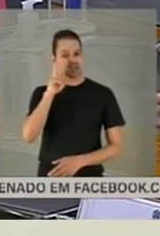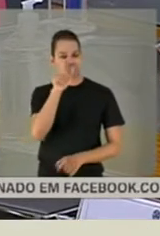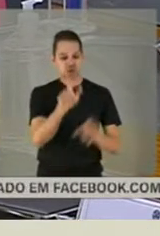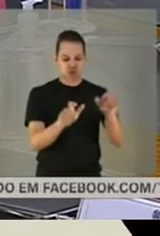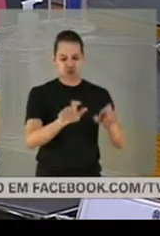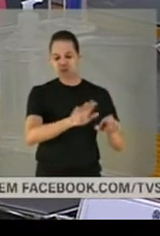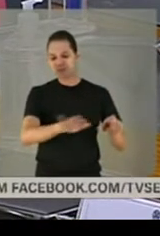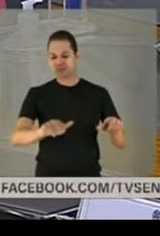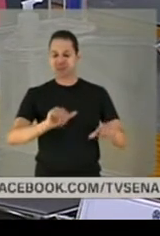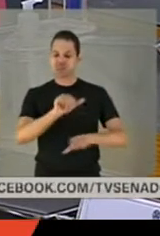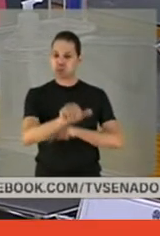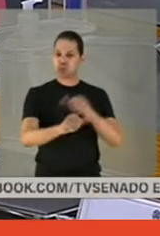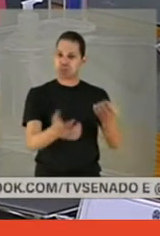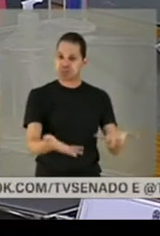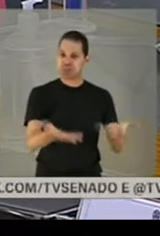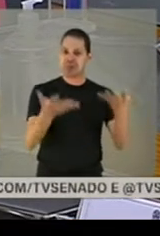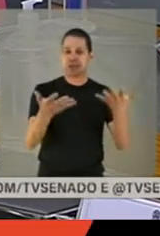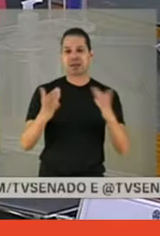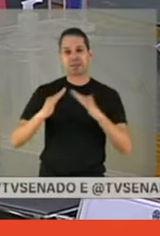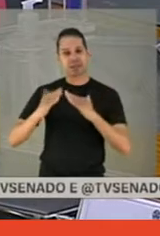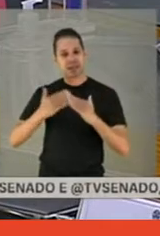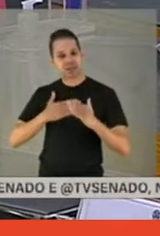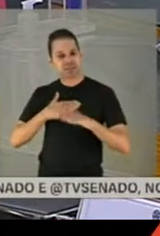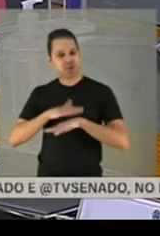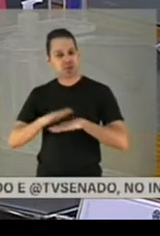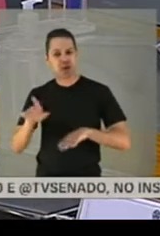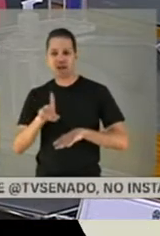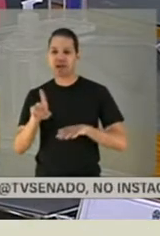familiar. Não foi só dentro da minha casa, na minha família.